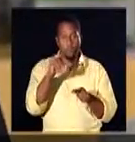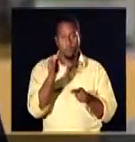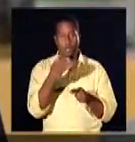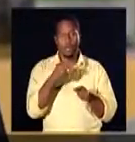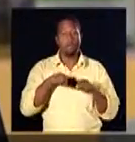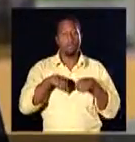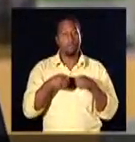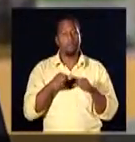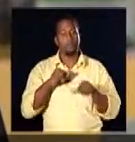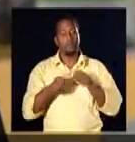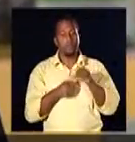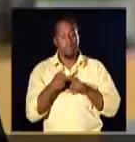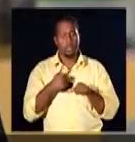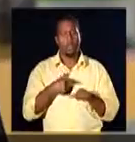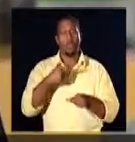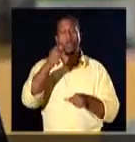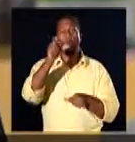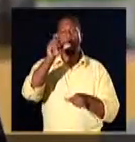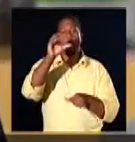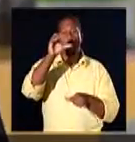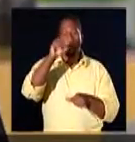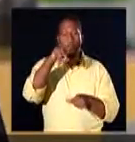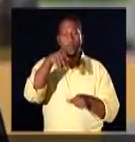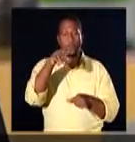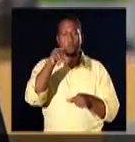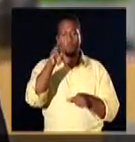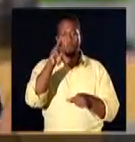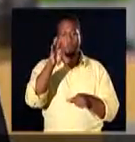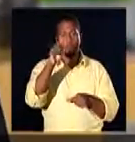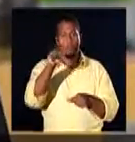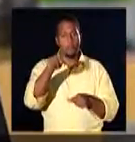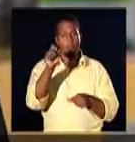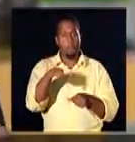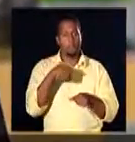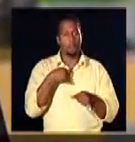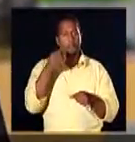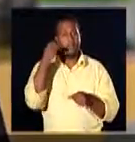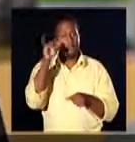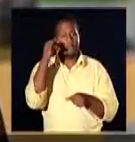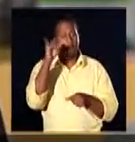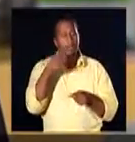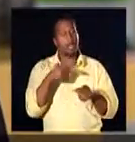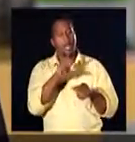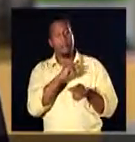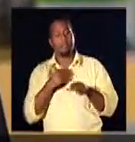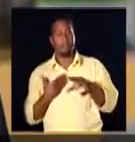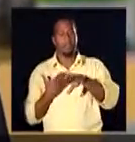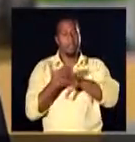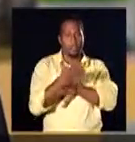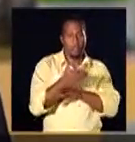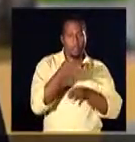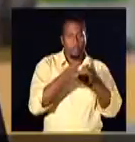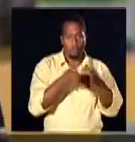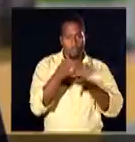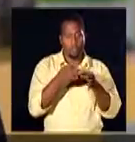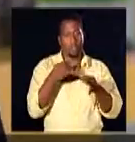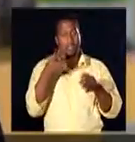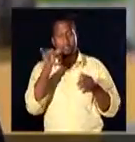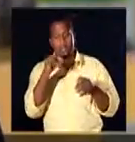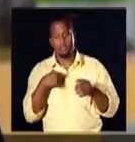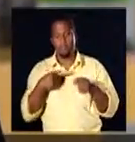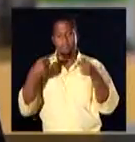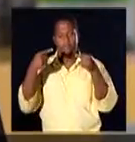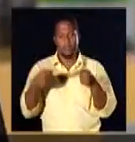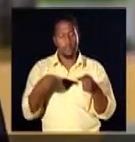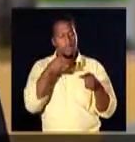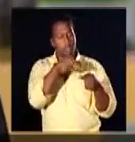que é uma possibilidade que a Defensoria Pública tem de prevenir a LIDE para ir ao judiciário, mediando